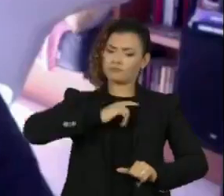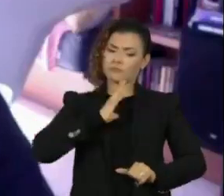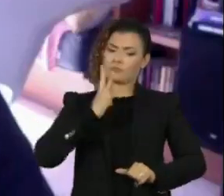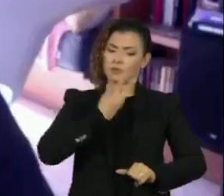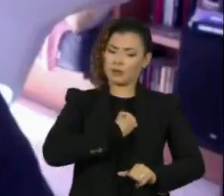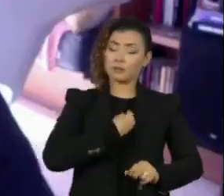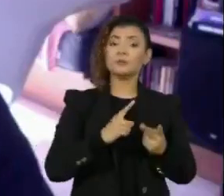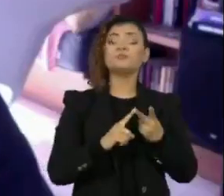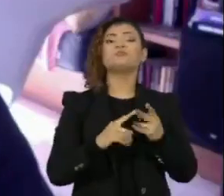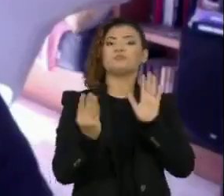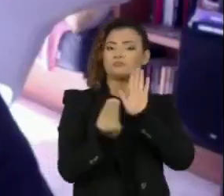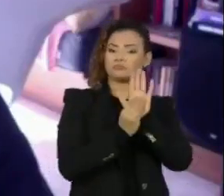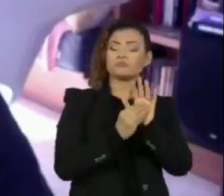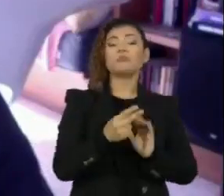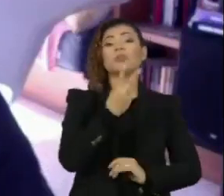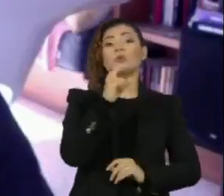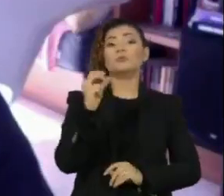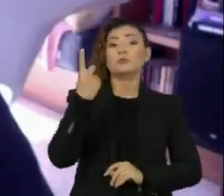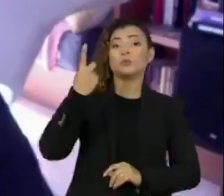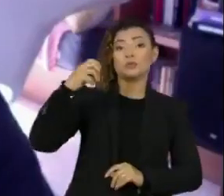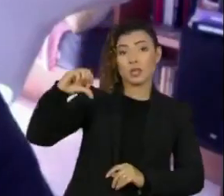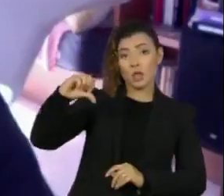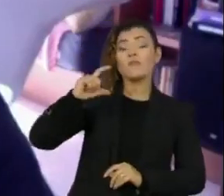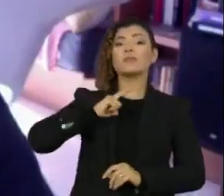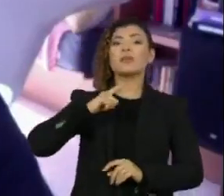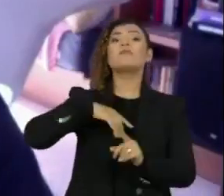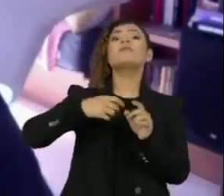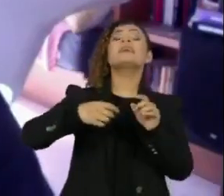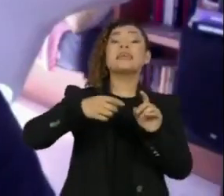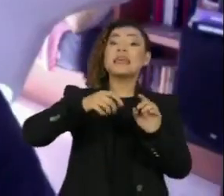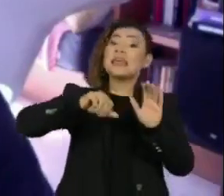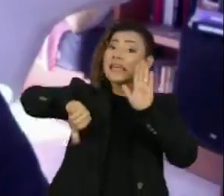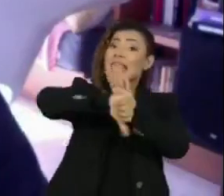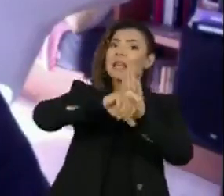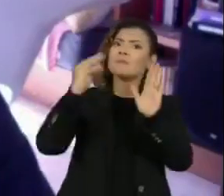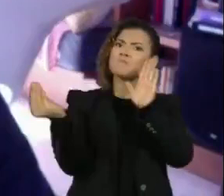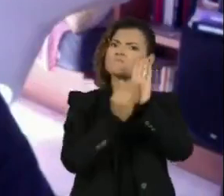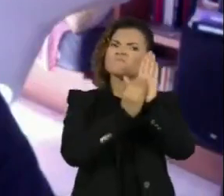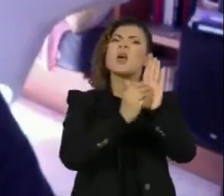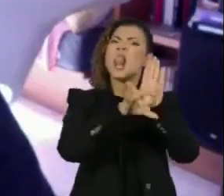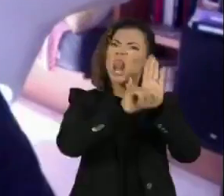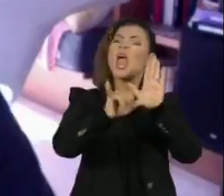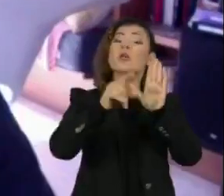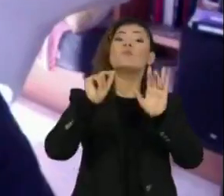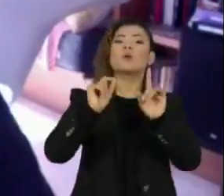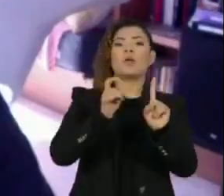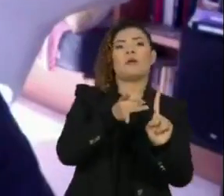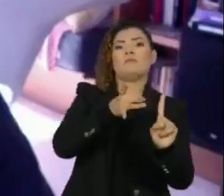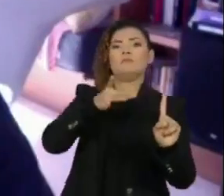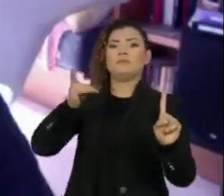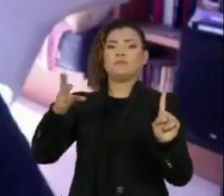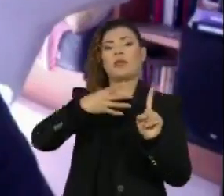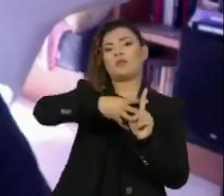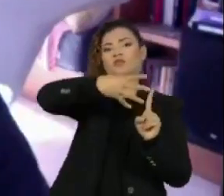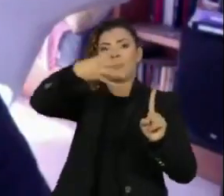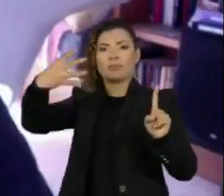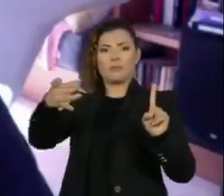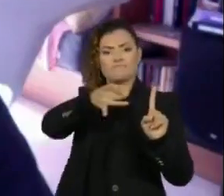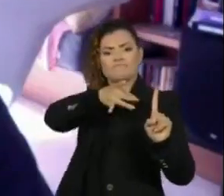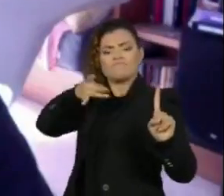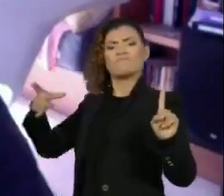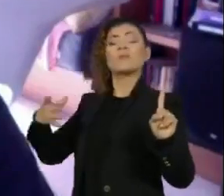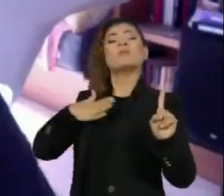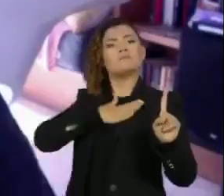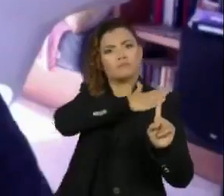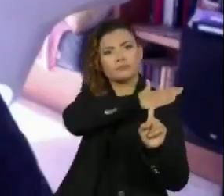A gente teve, em 2019, a criminalização da LGBTfobia. Então, os atos de discriminação, discursos de ódio contra